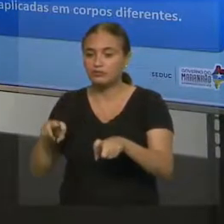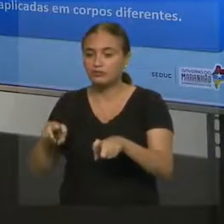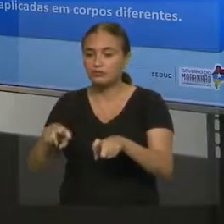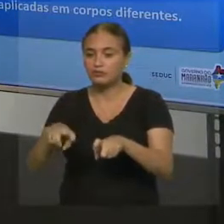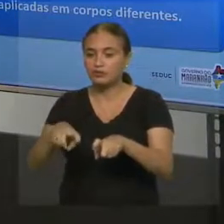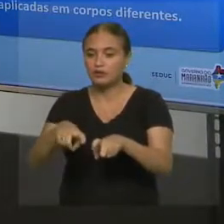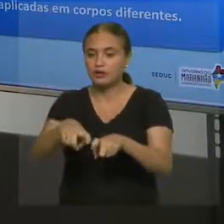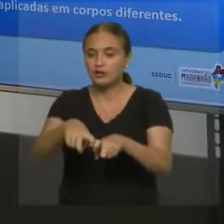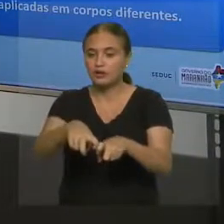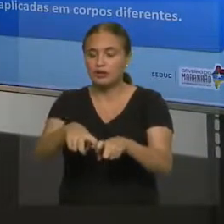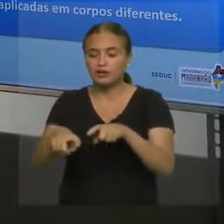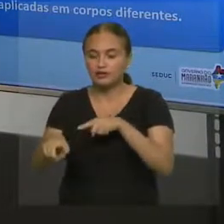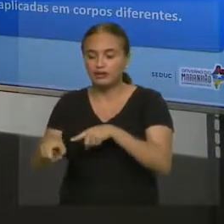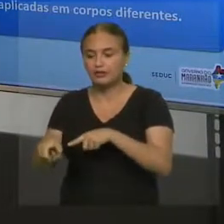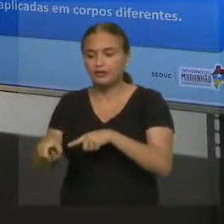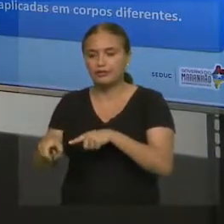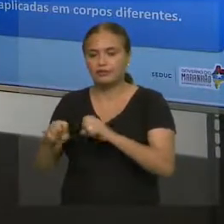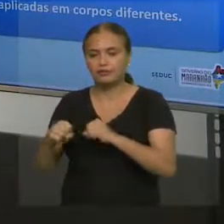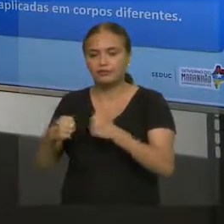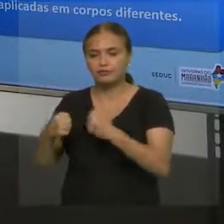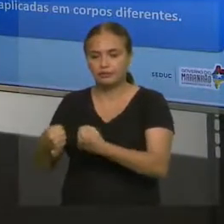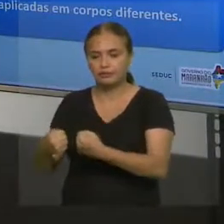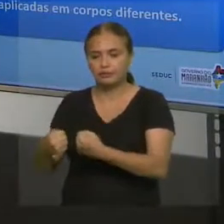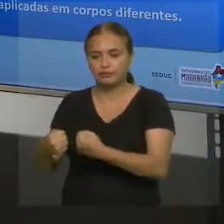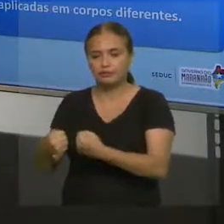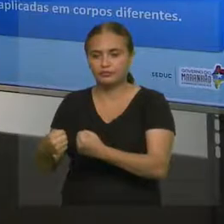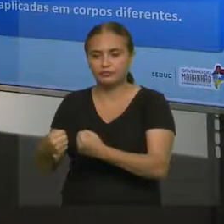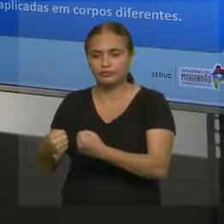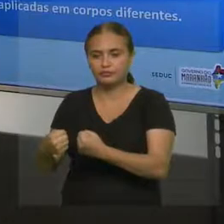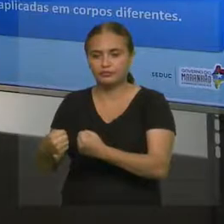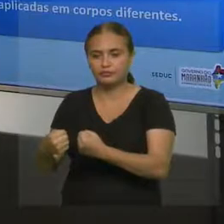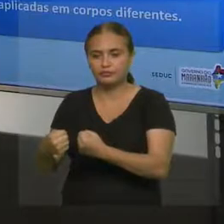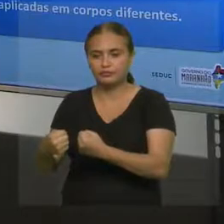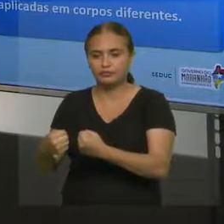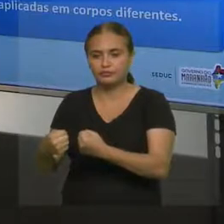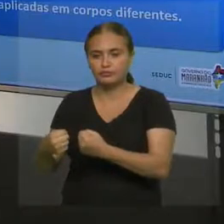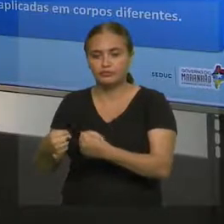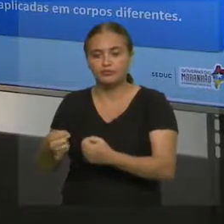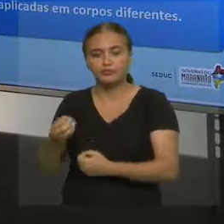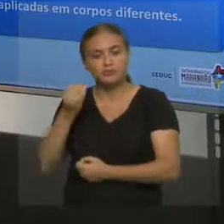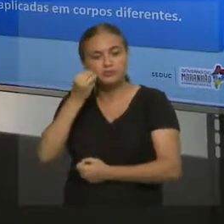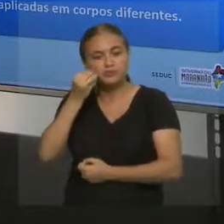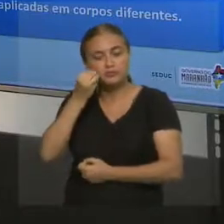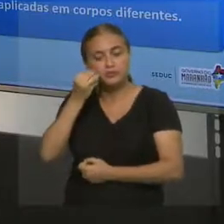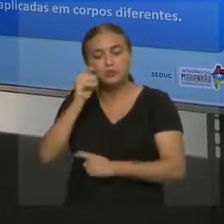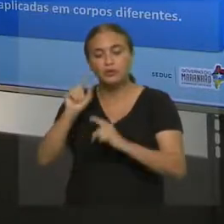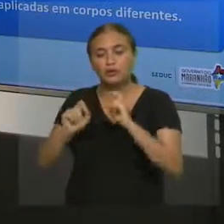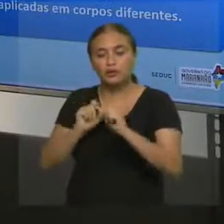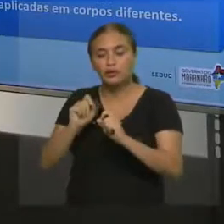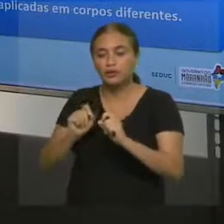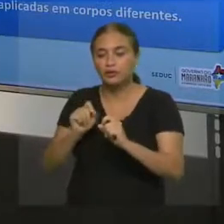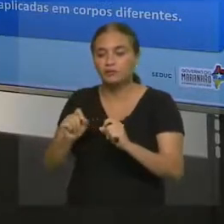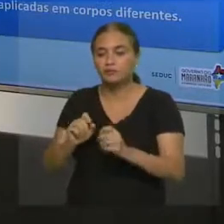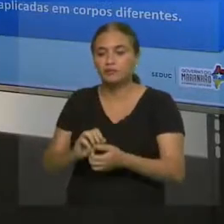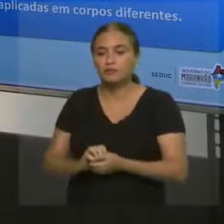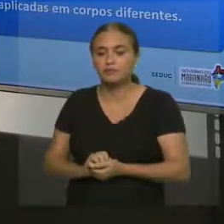do que a força que a motocicleta aplicou no caminhão? Aí, tu vai entender o quê? Que não.